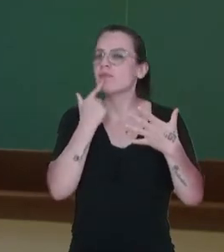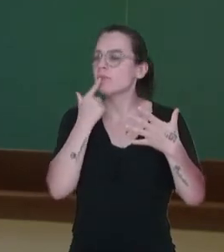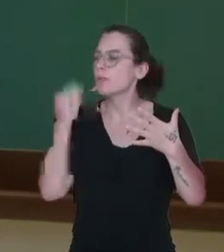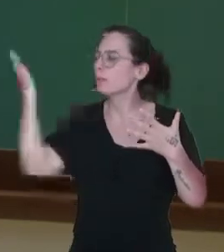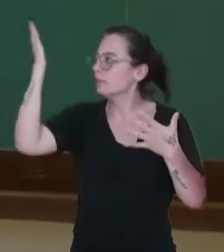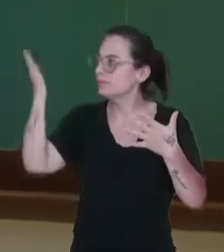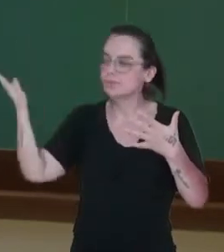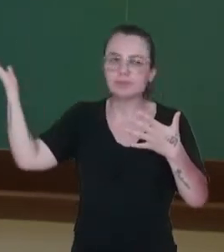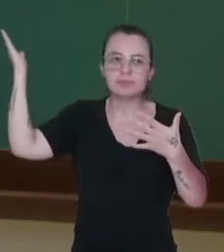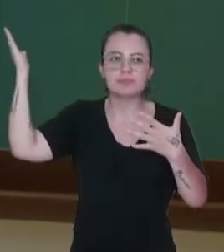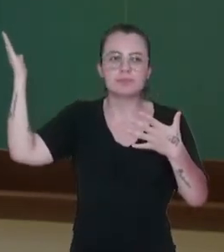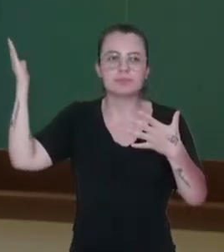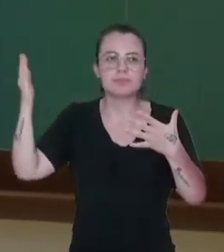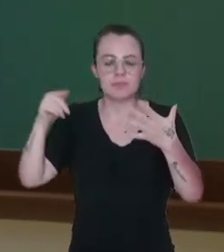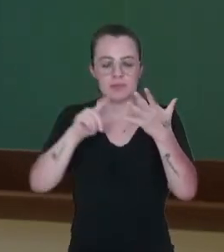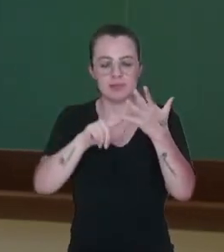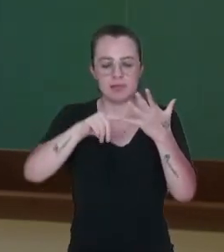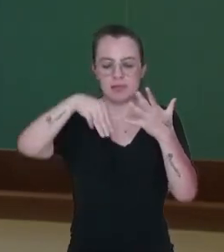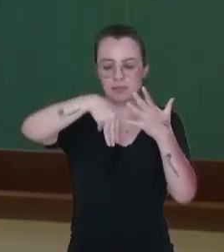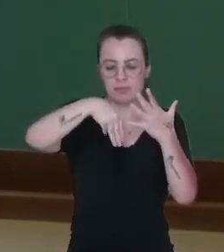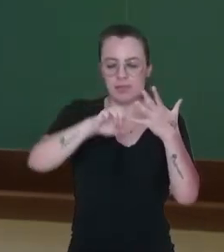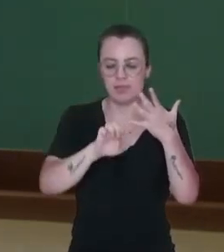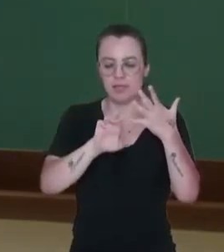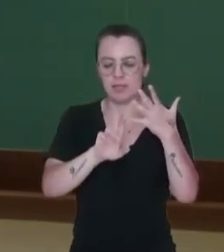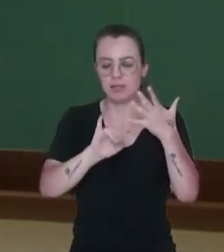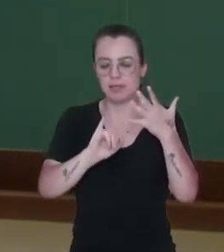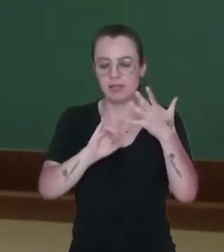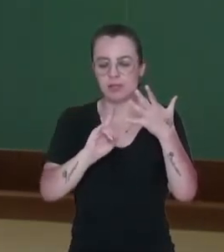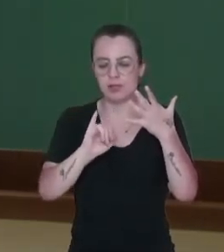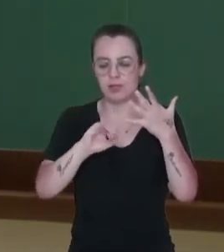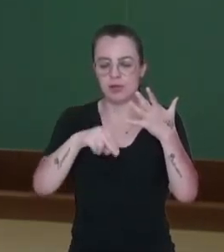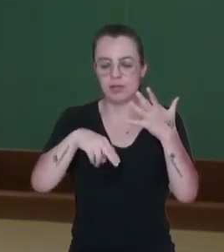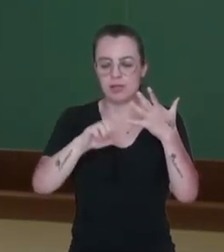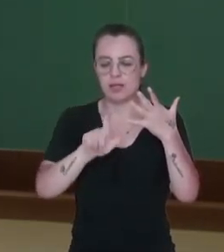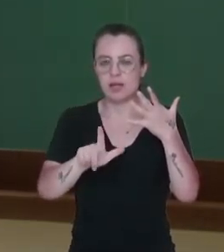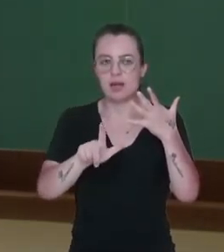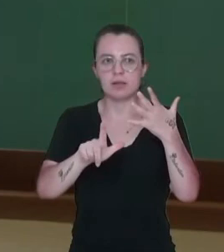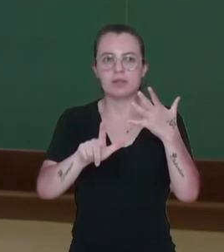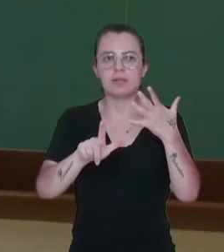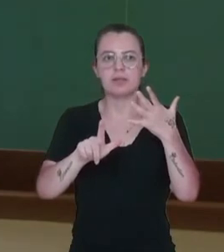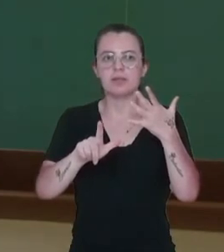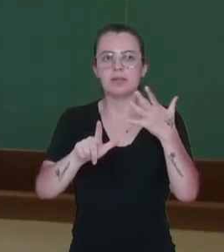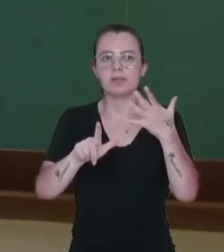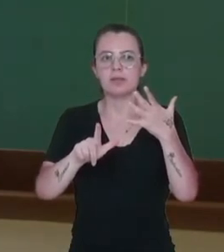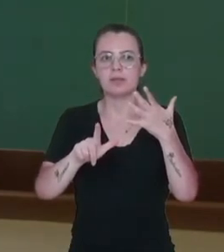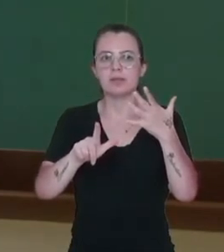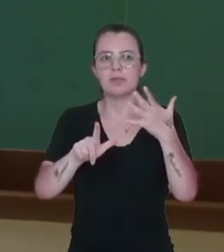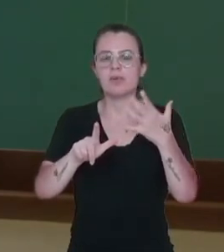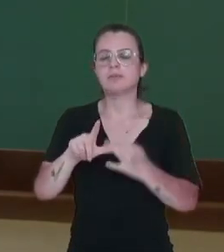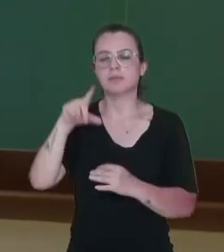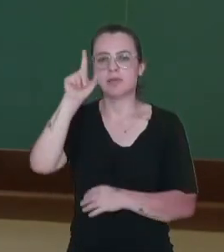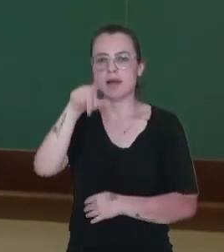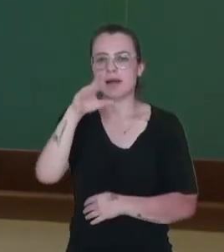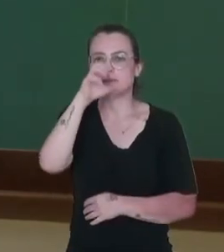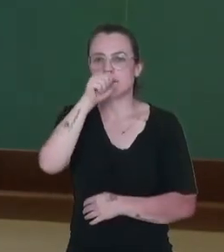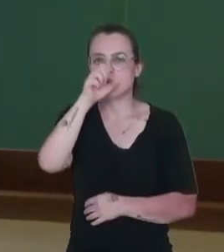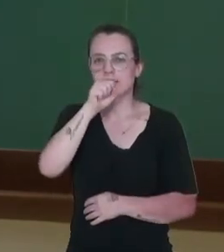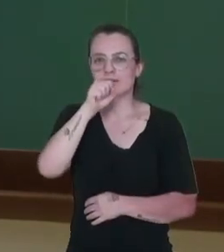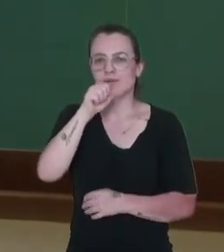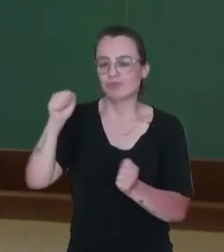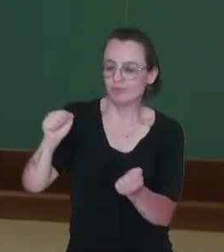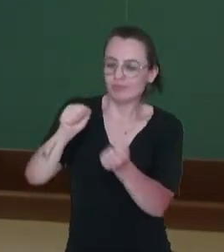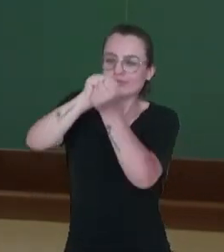vermelho. E meridional. Inclusive, nessa divisão, São Paulo pertencia ao Brasil